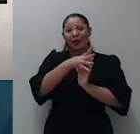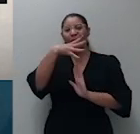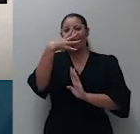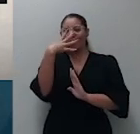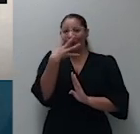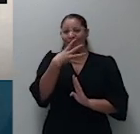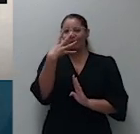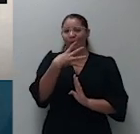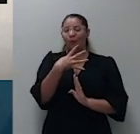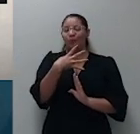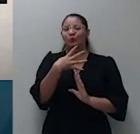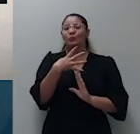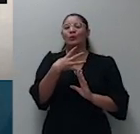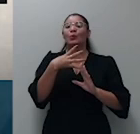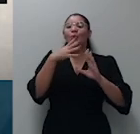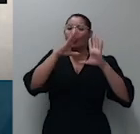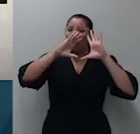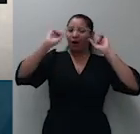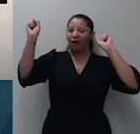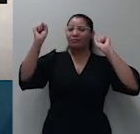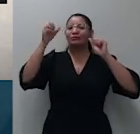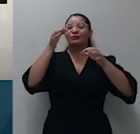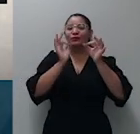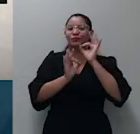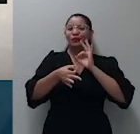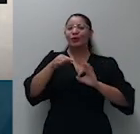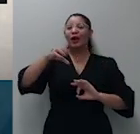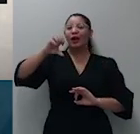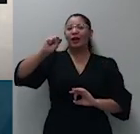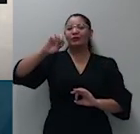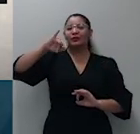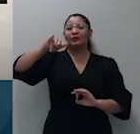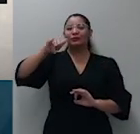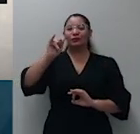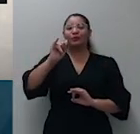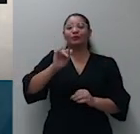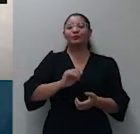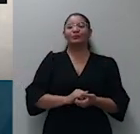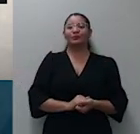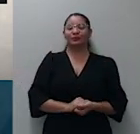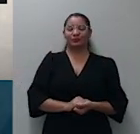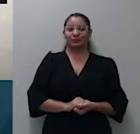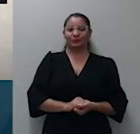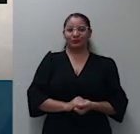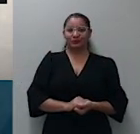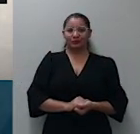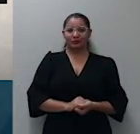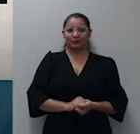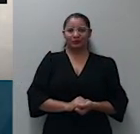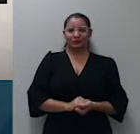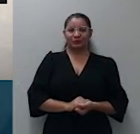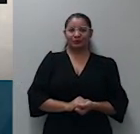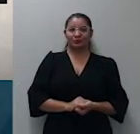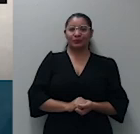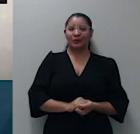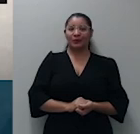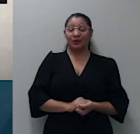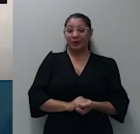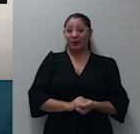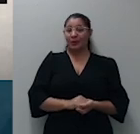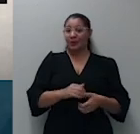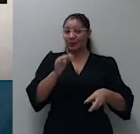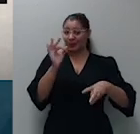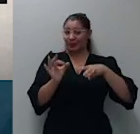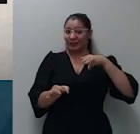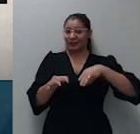ministro Aúl Araújo, ministro Antônio Carlos Ferreira, ministra Marisa Belgalotti,